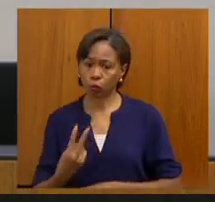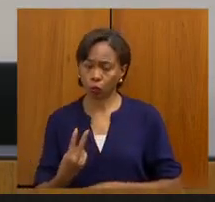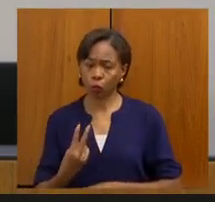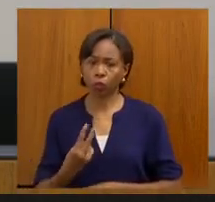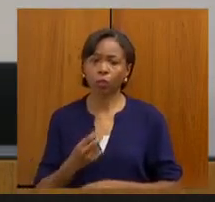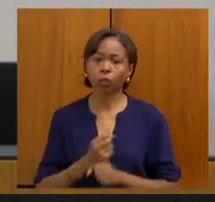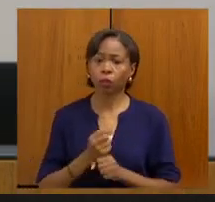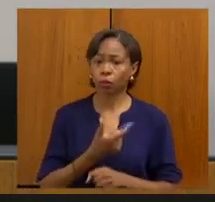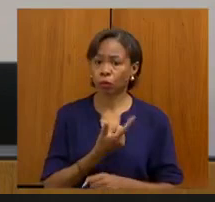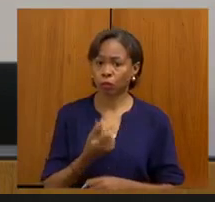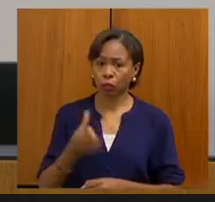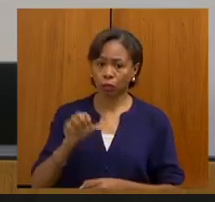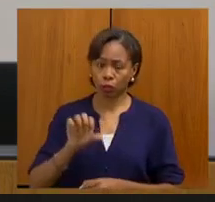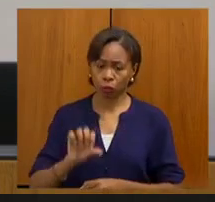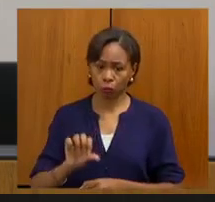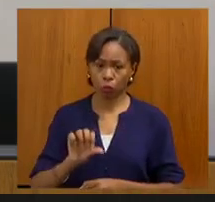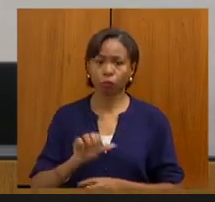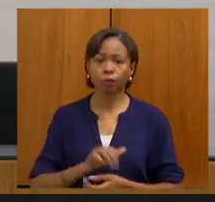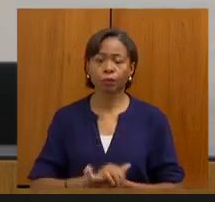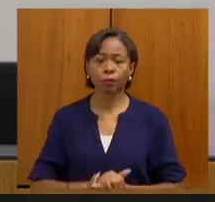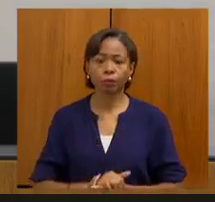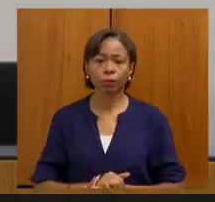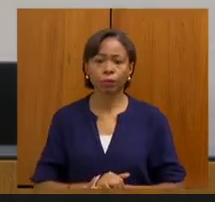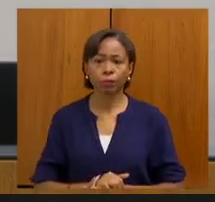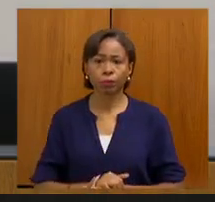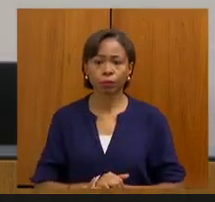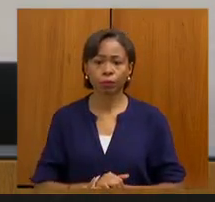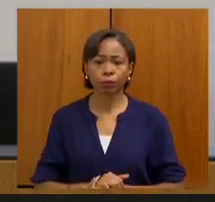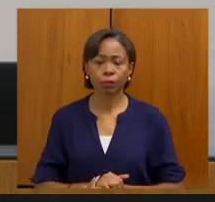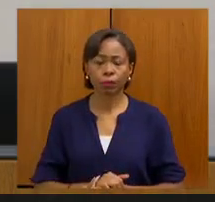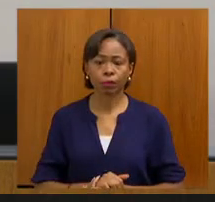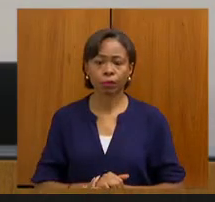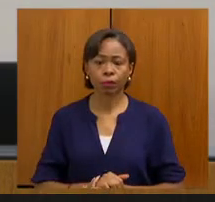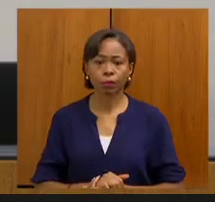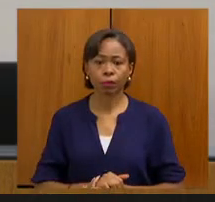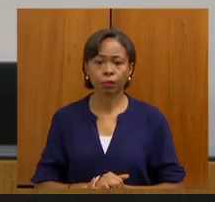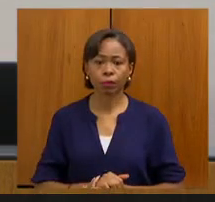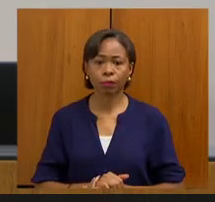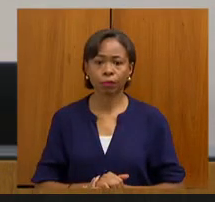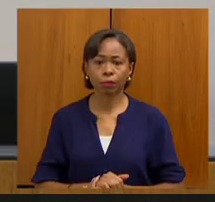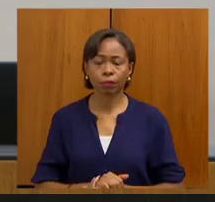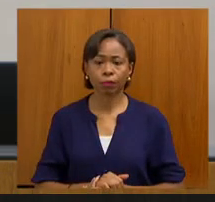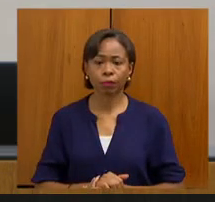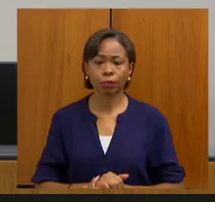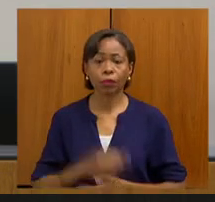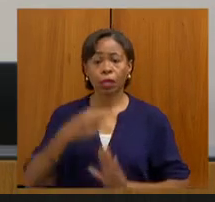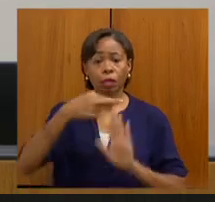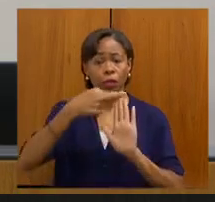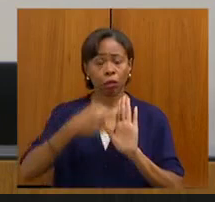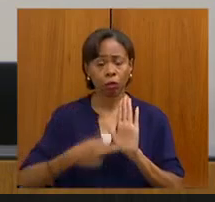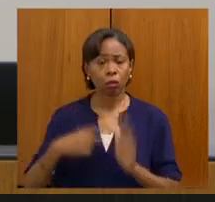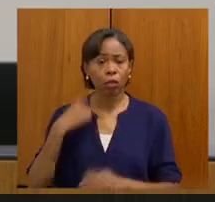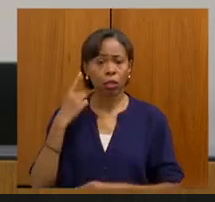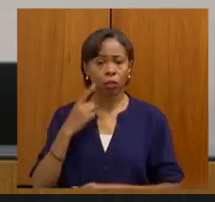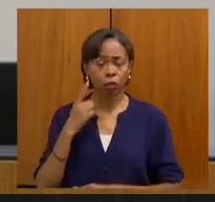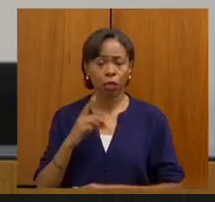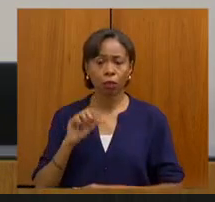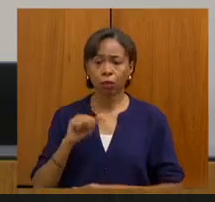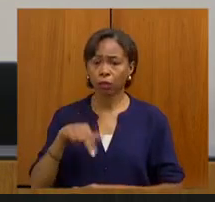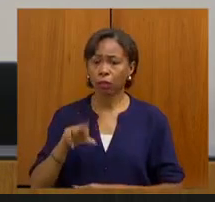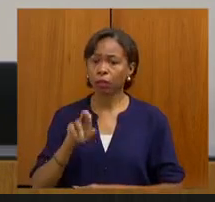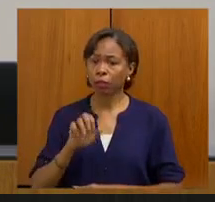2050, 2020 e 3.441, 2022, no primeiro turno, relator, deputado André Quintão.